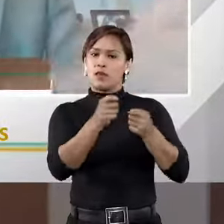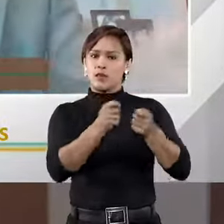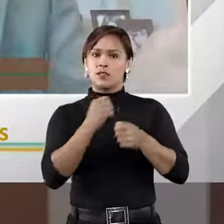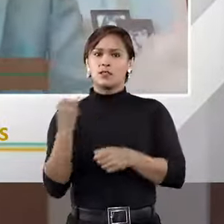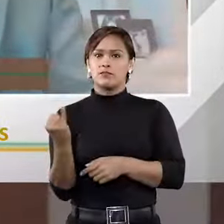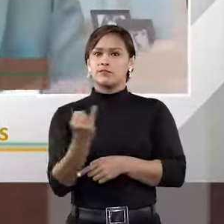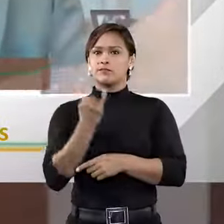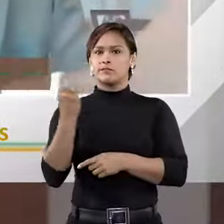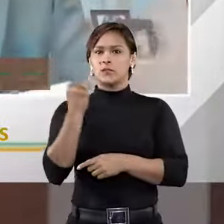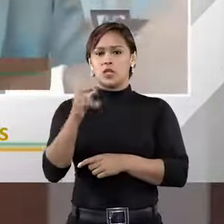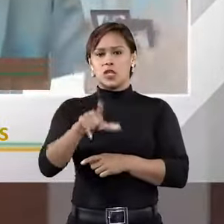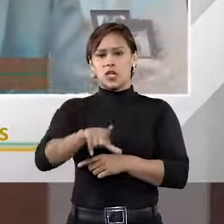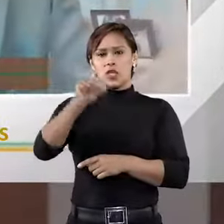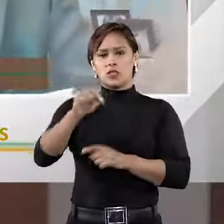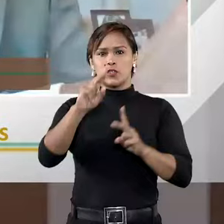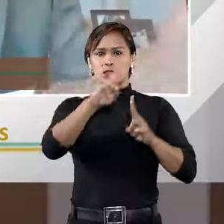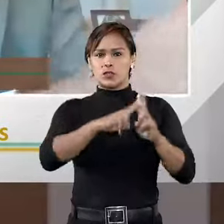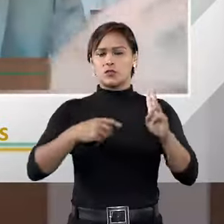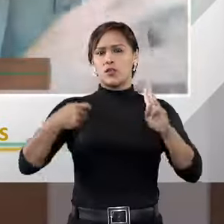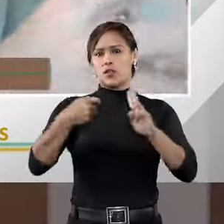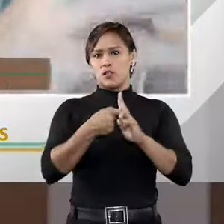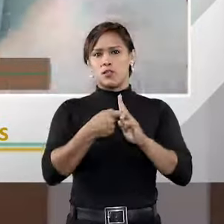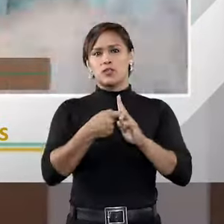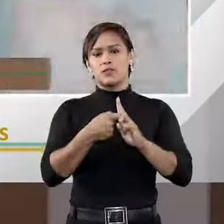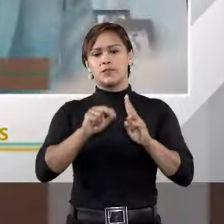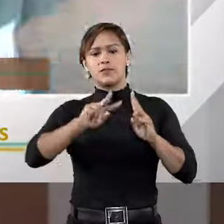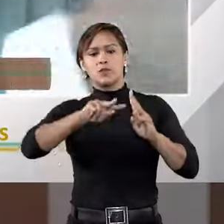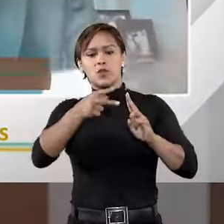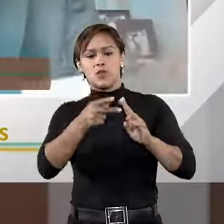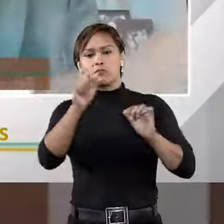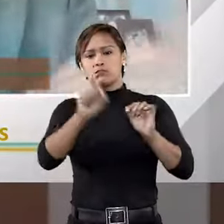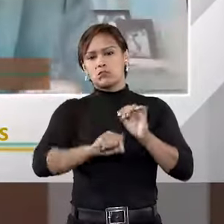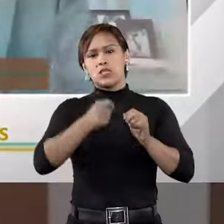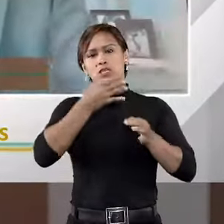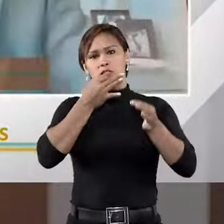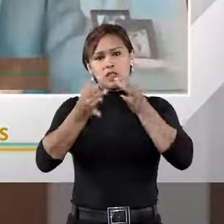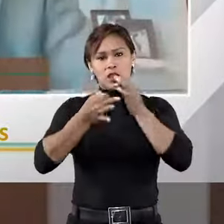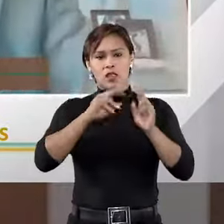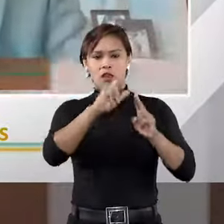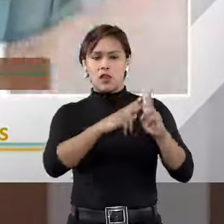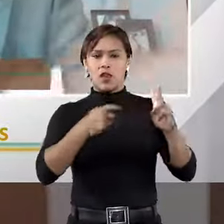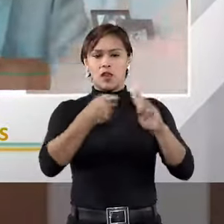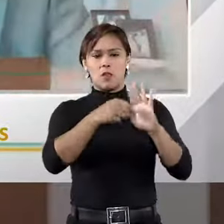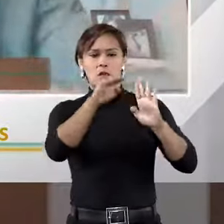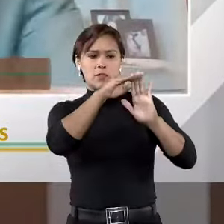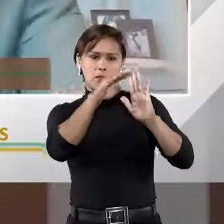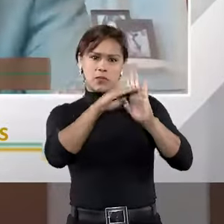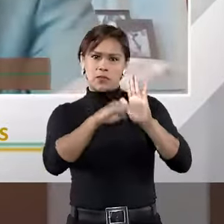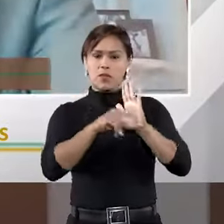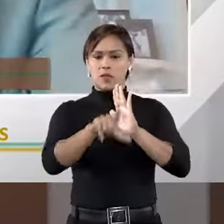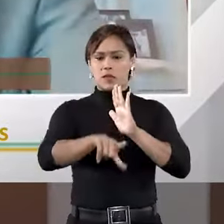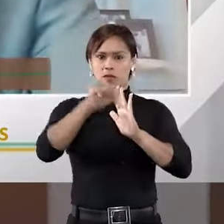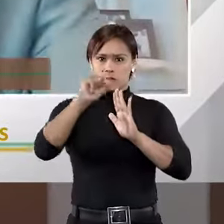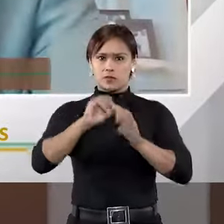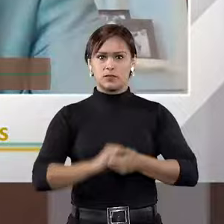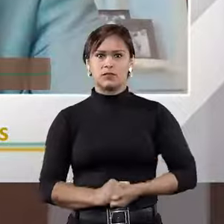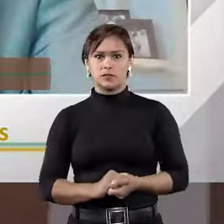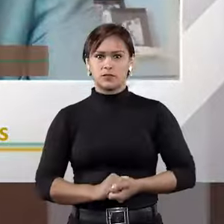fundamentalmente escolhidos pelas partes, ou pelos critérios que as partes definiram para que eles fossem escolhidos.